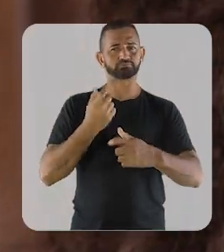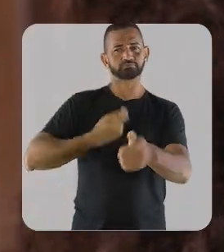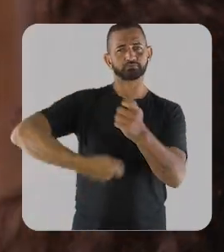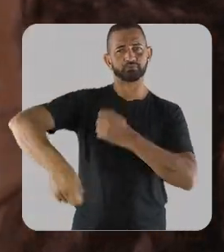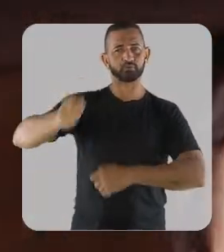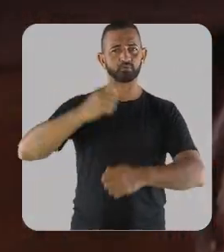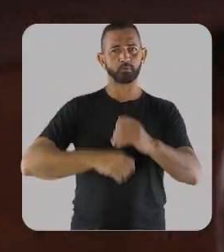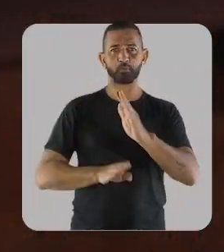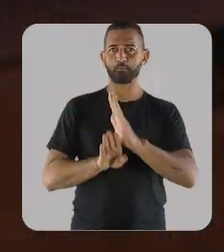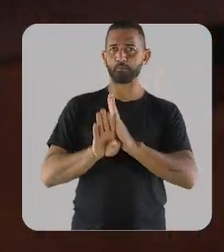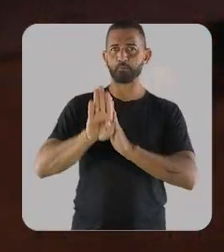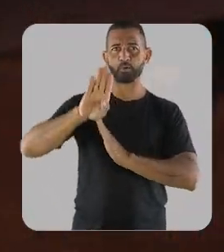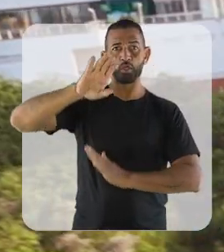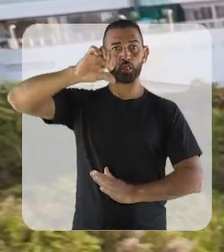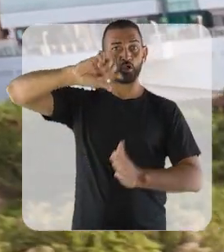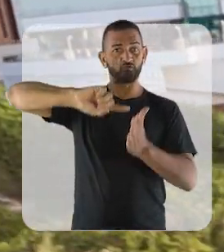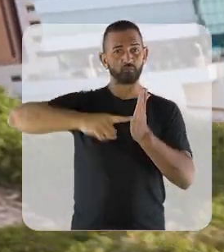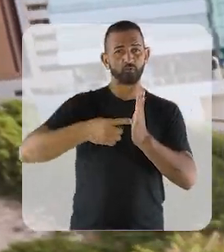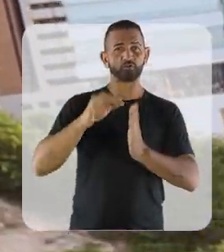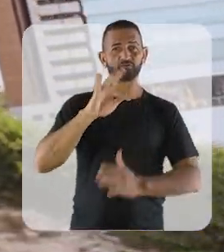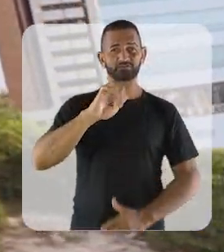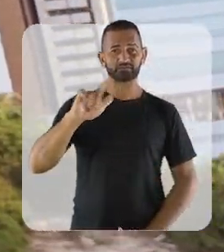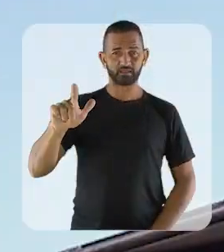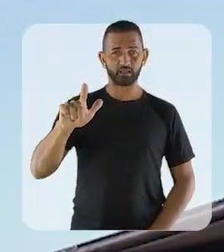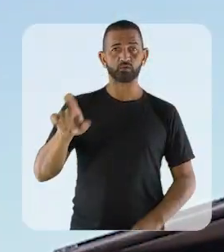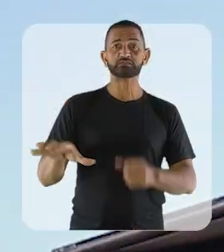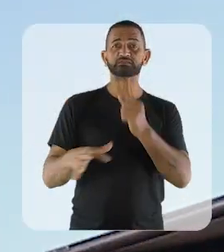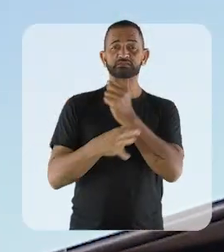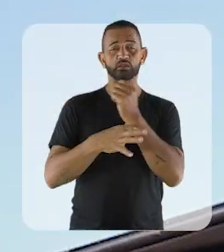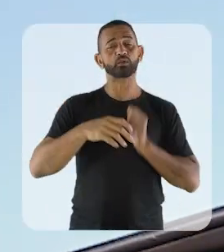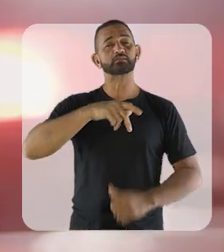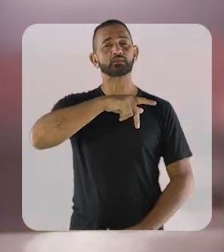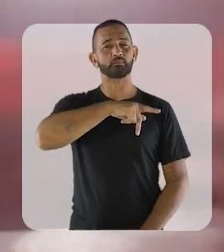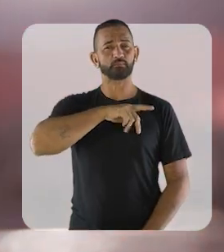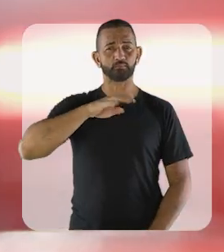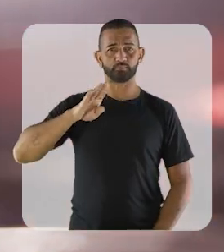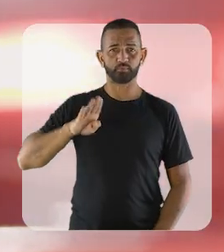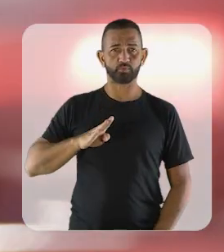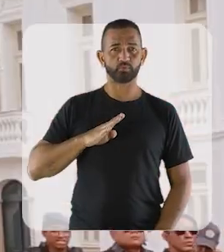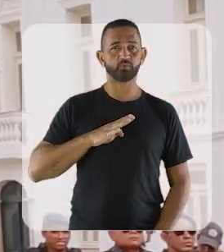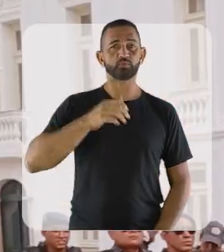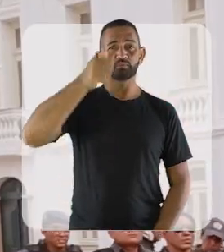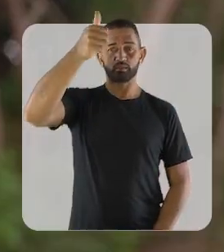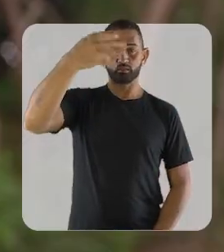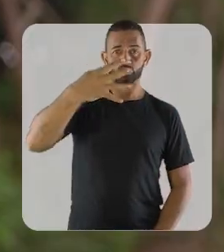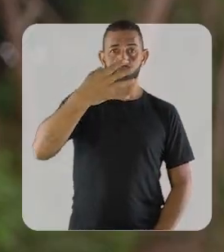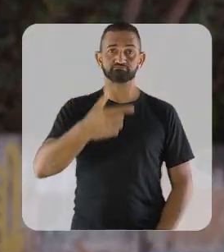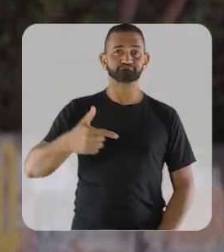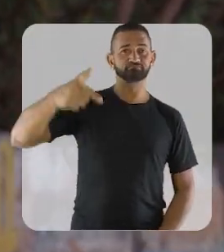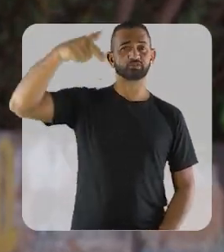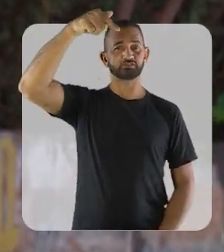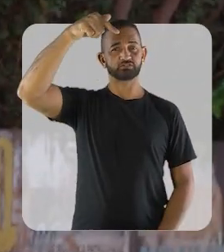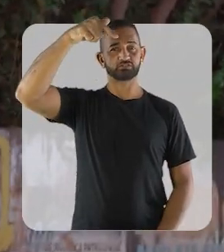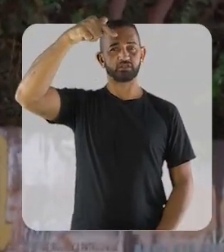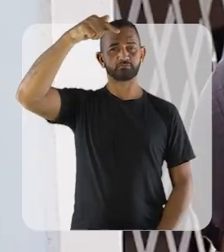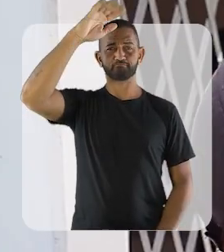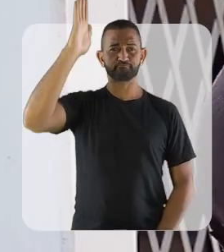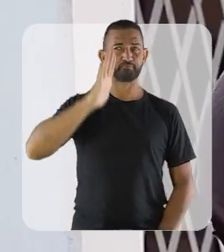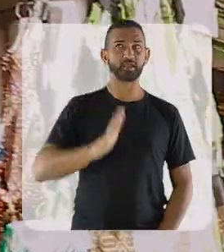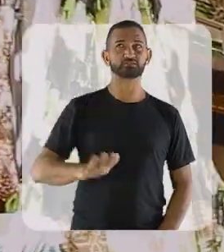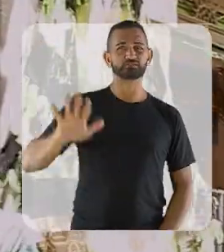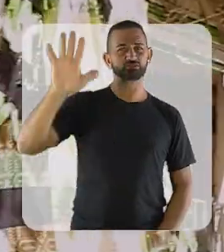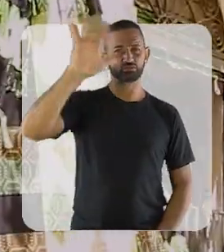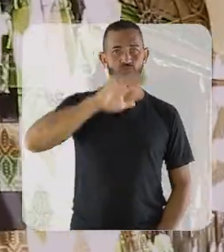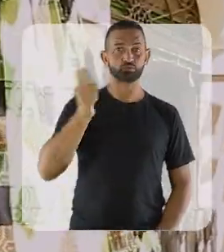Subiu nove pontos em solidez fiscal. E em segurança pública, subimos do 14º para o 7º colocado do Brasil